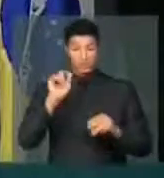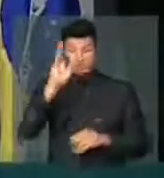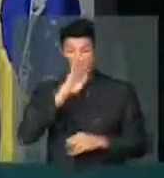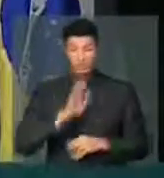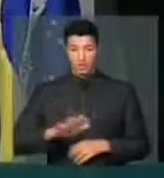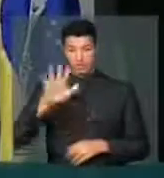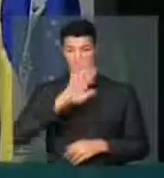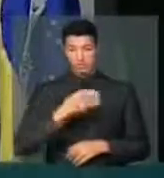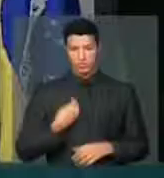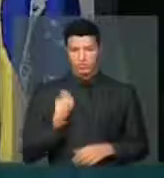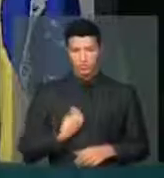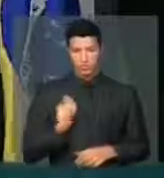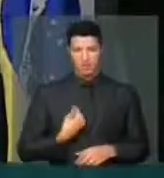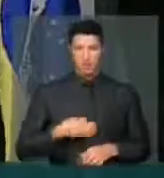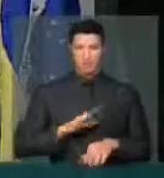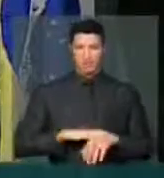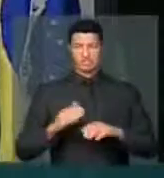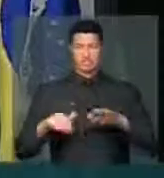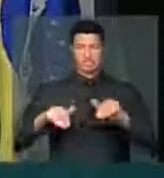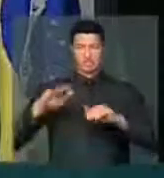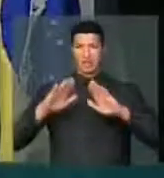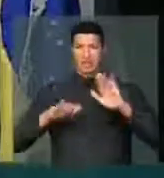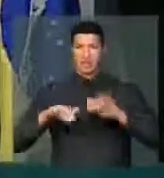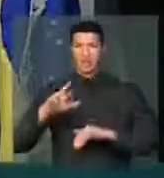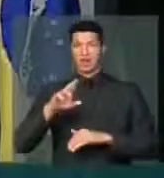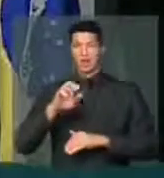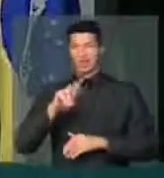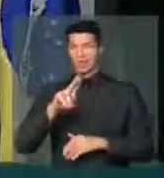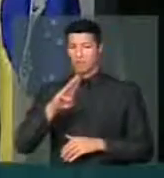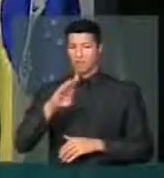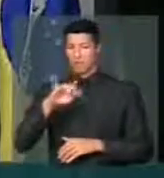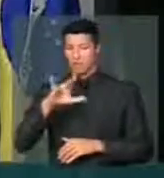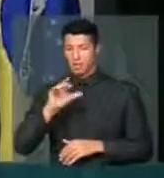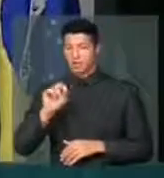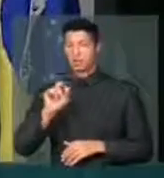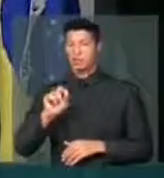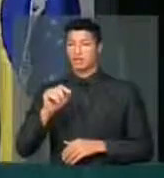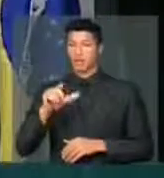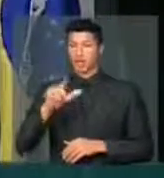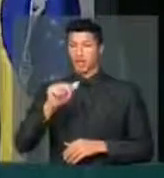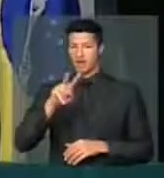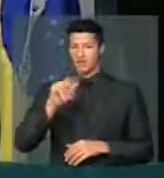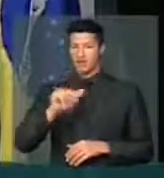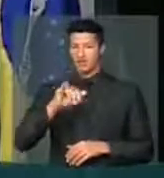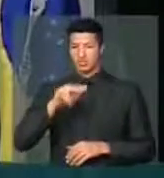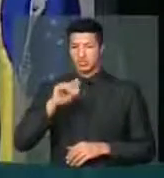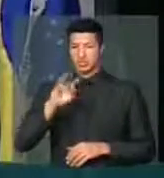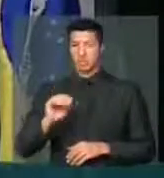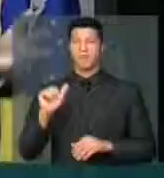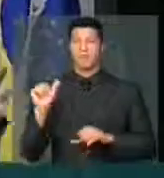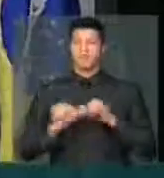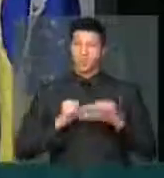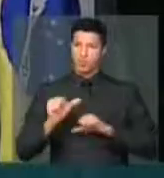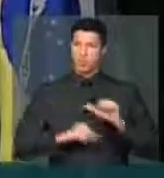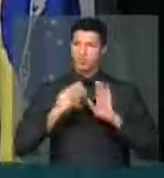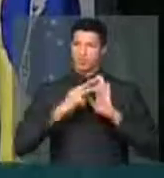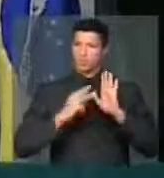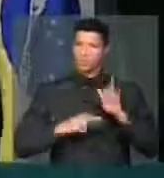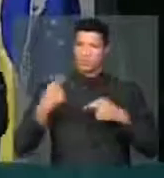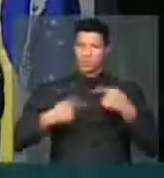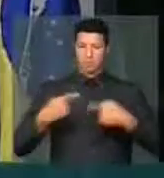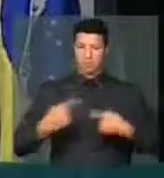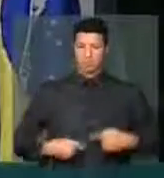o Brasil está vivendo um momento de inflexão na República, que a Operação Lava Jato está mudando os métodos da